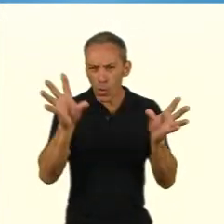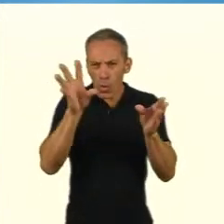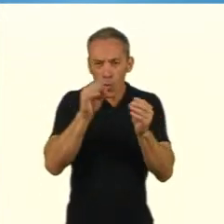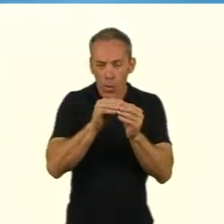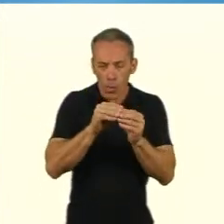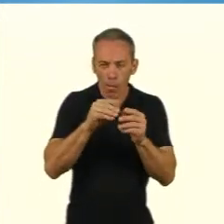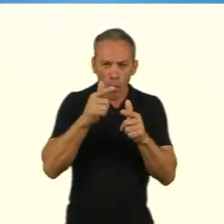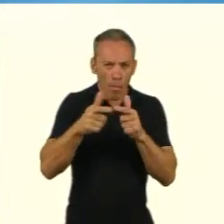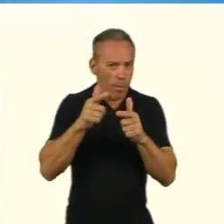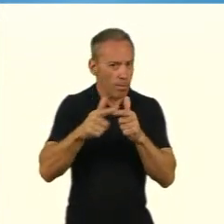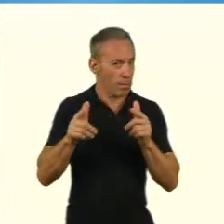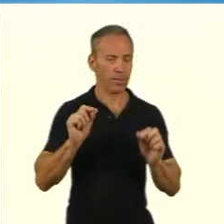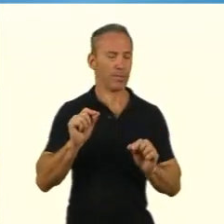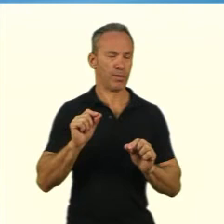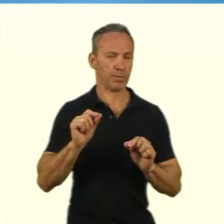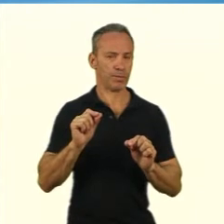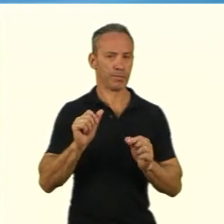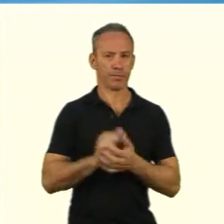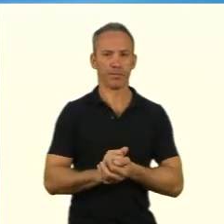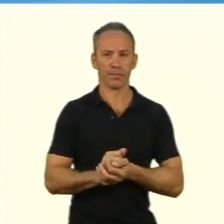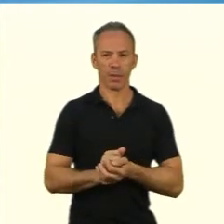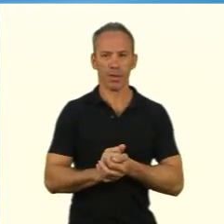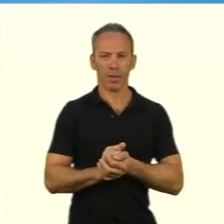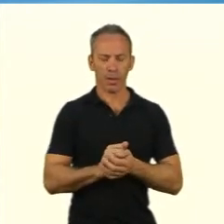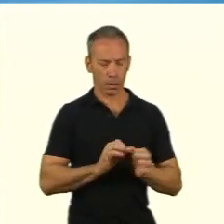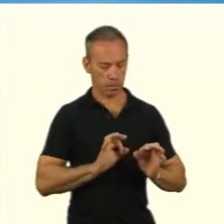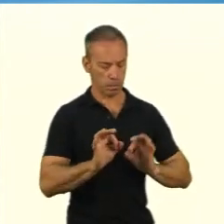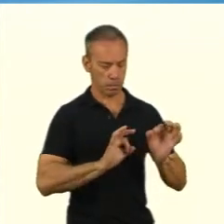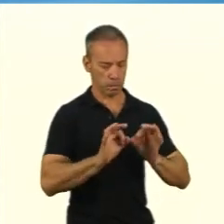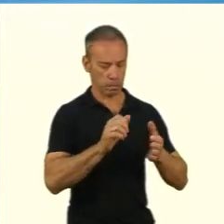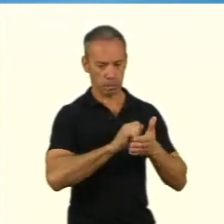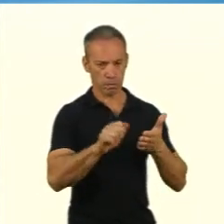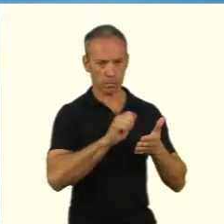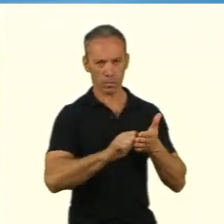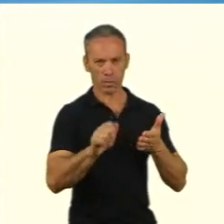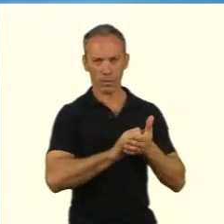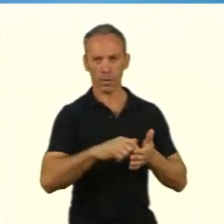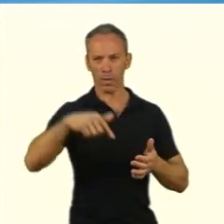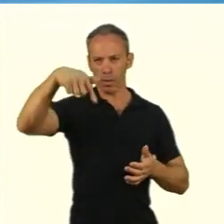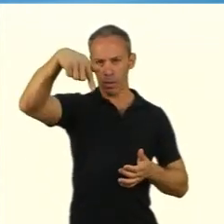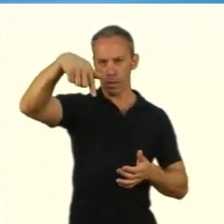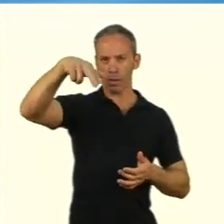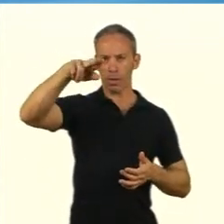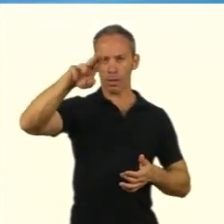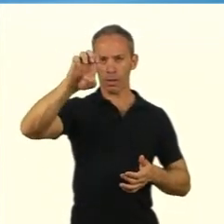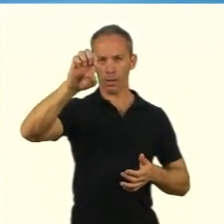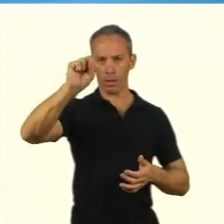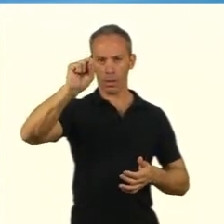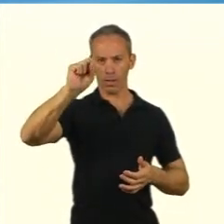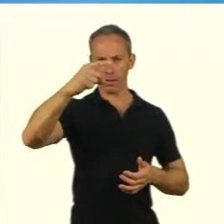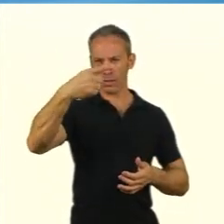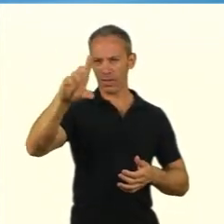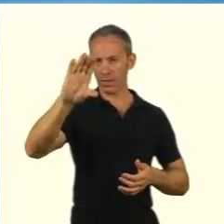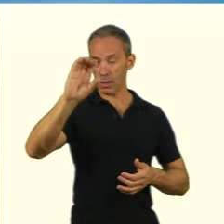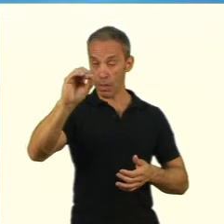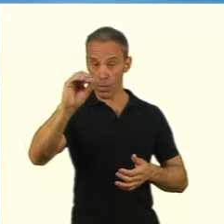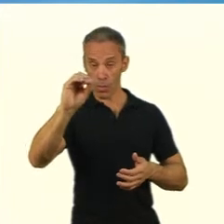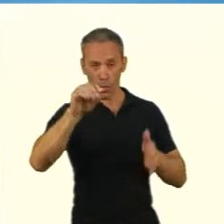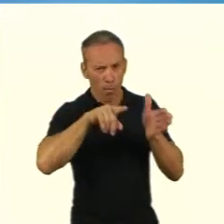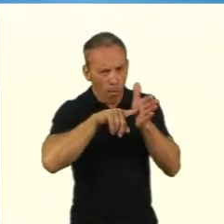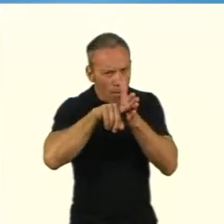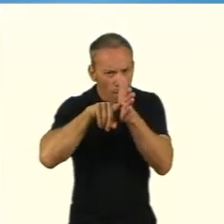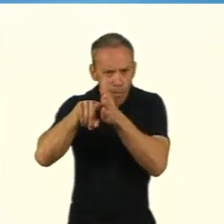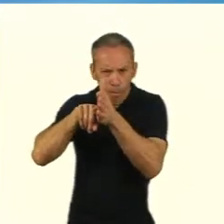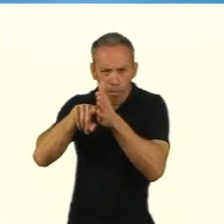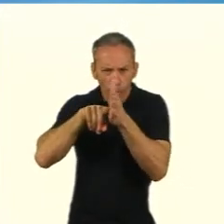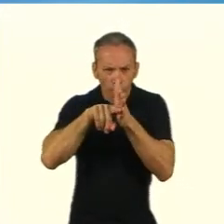Muito interessante, né, Letícia? O que era algo aparentemente natural, passa a causar um estranhamento, e aí merece